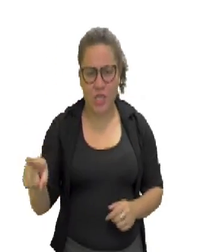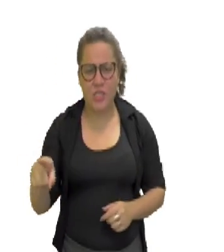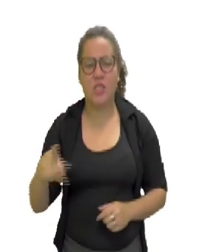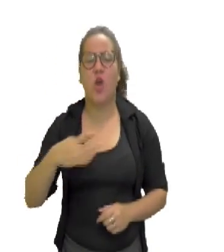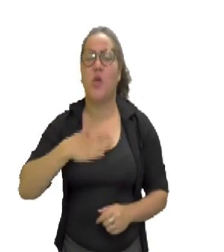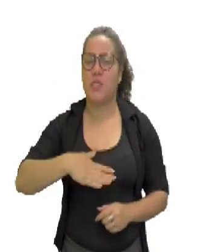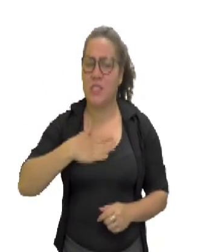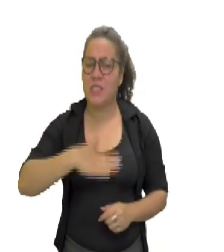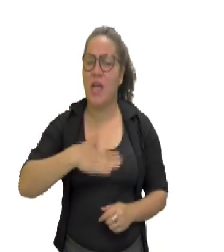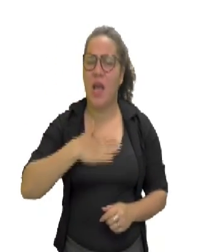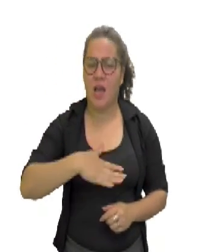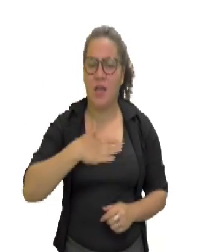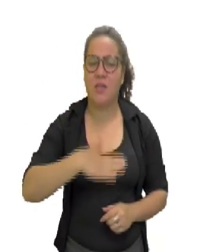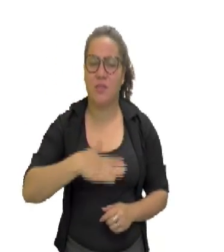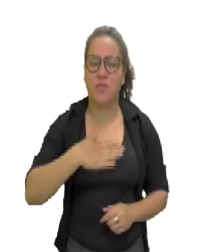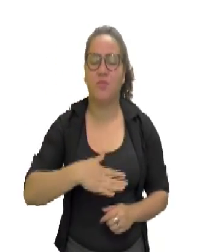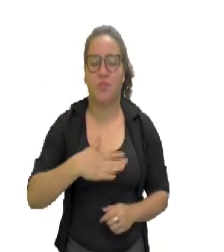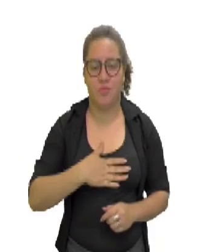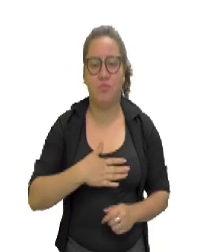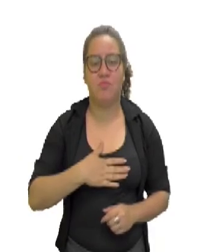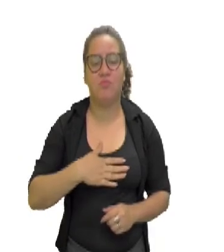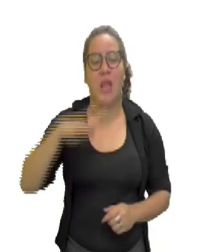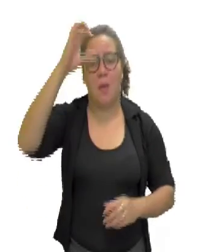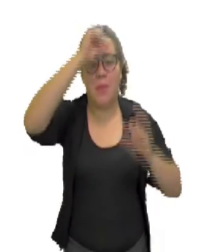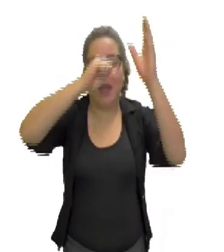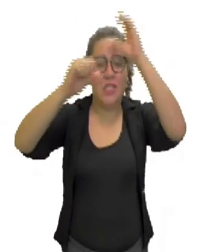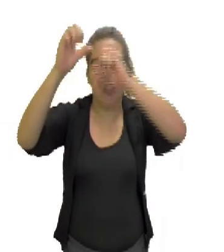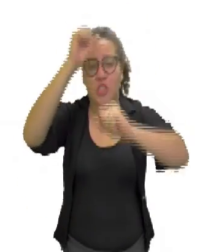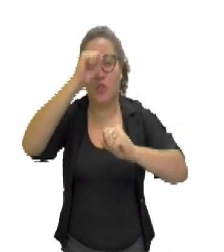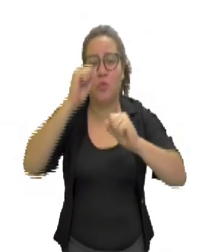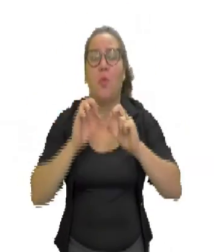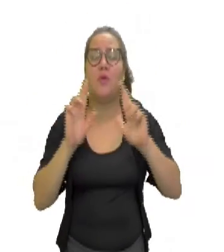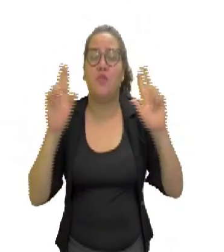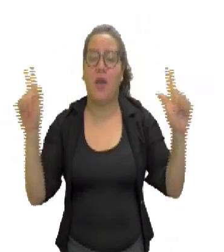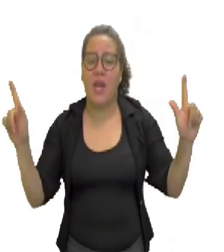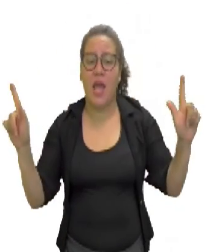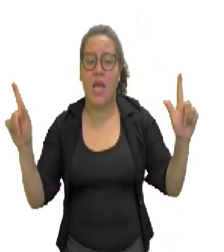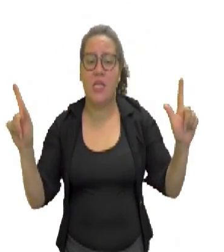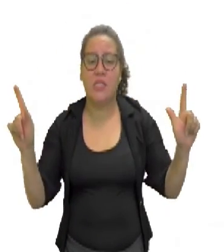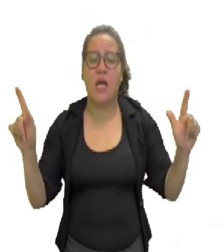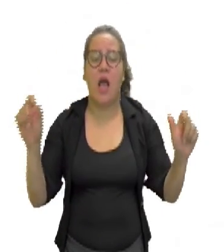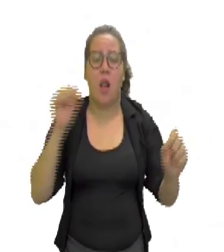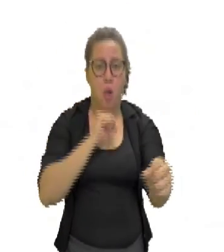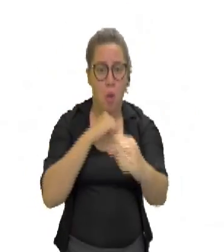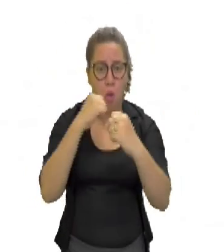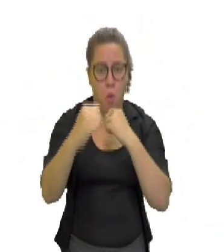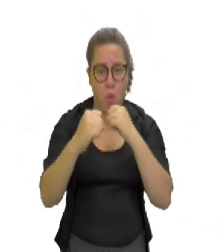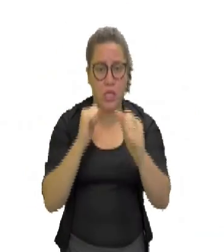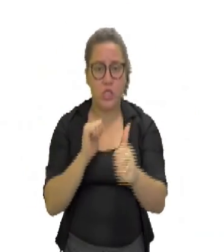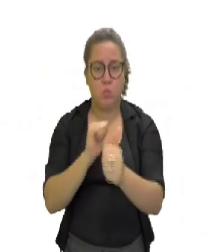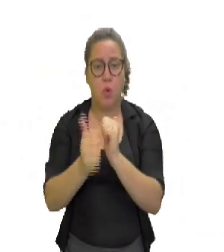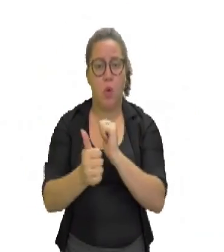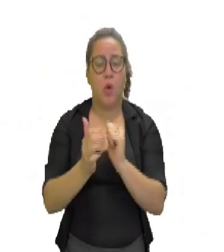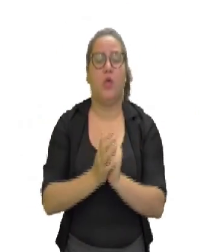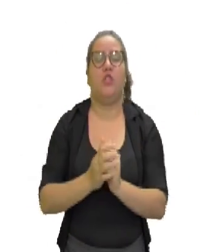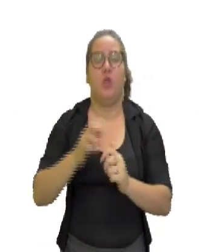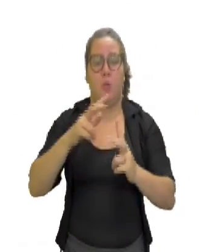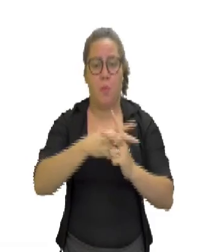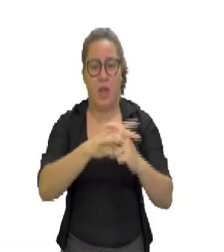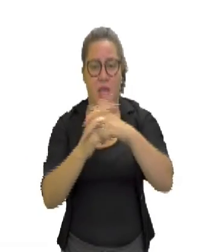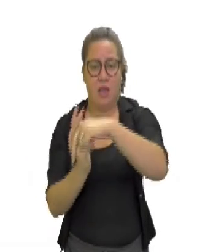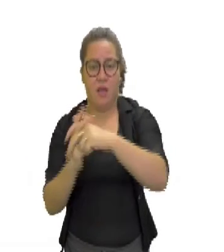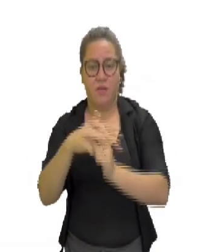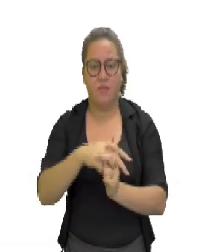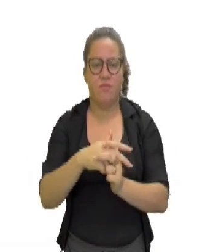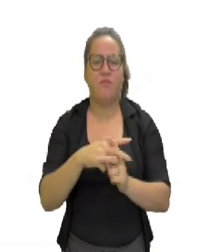nossa aula. Aprendido a diferença aí, né, de lutas e brigas. E espero de verdade